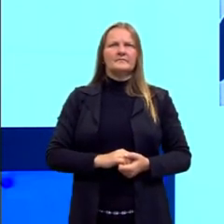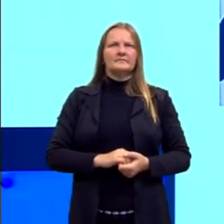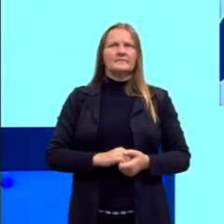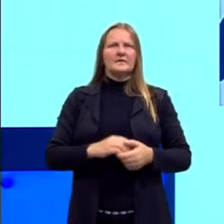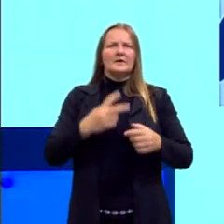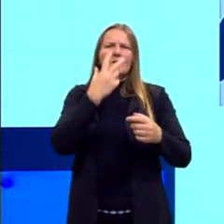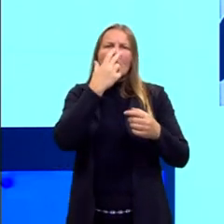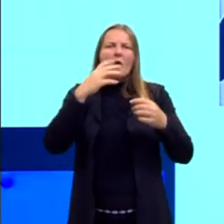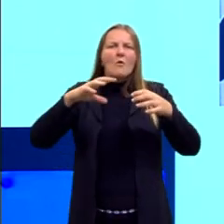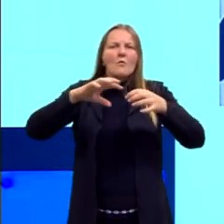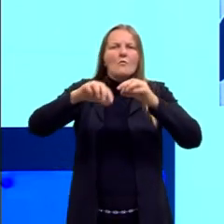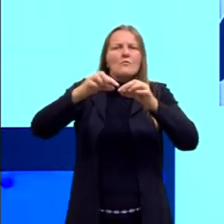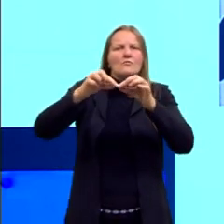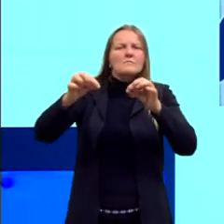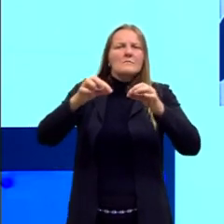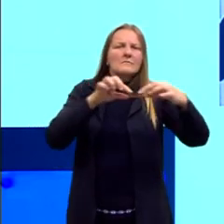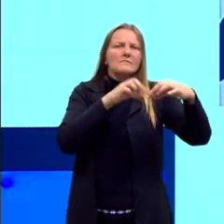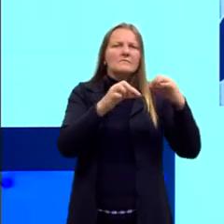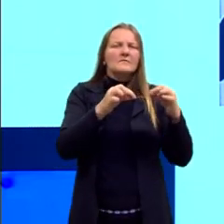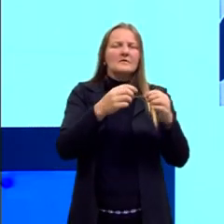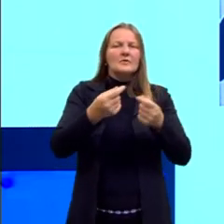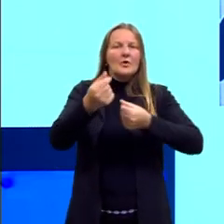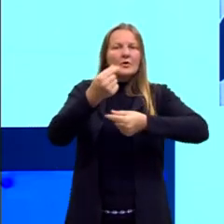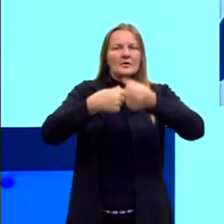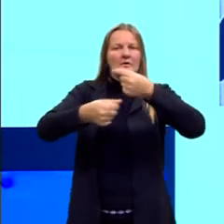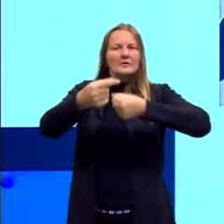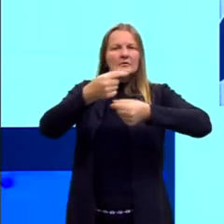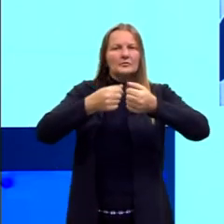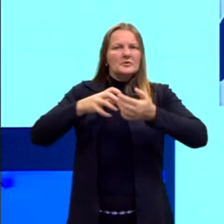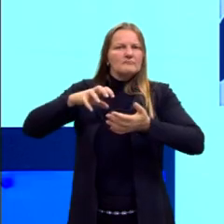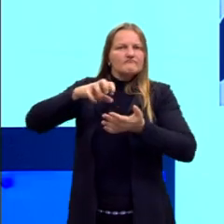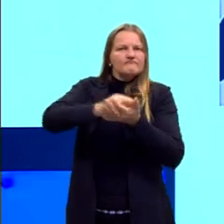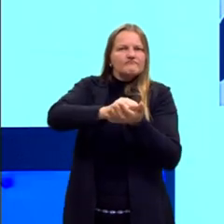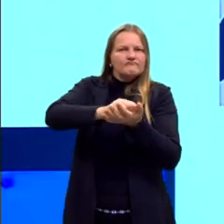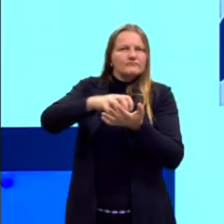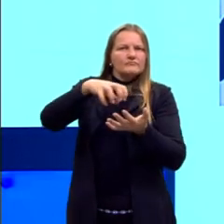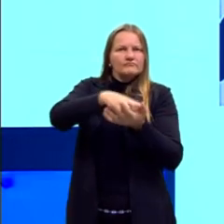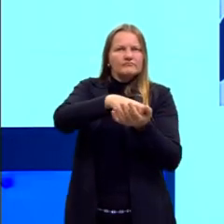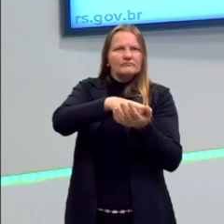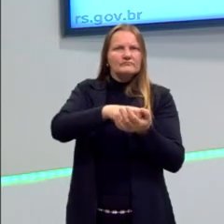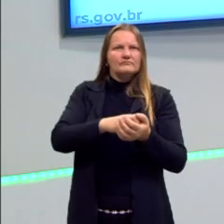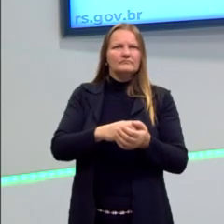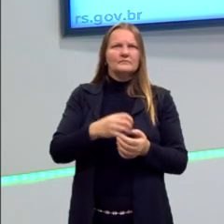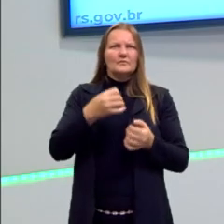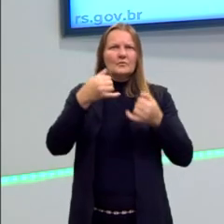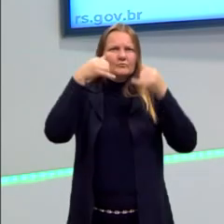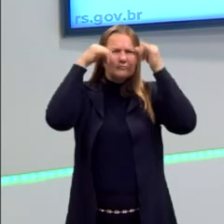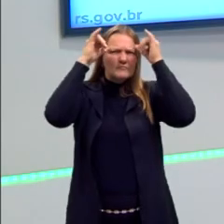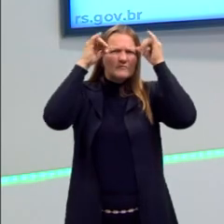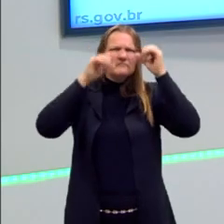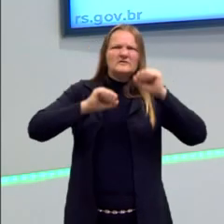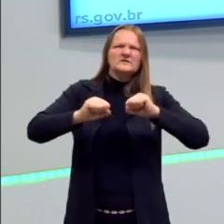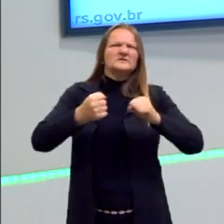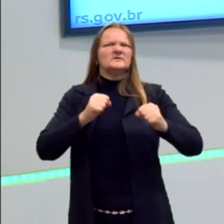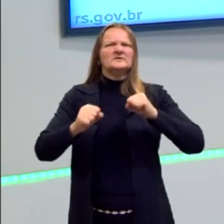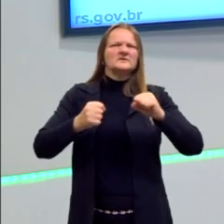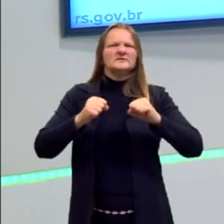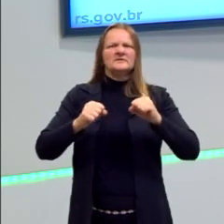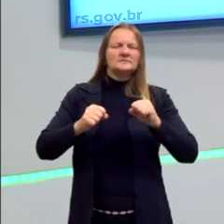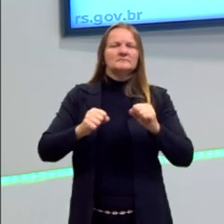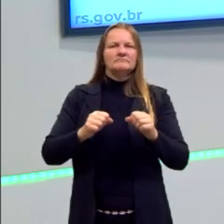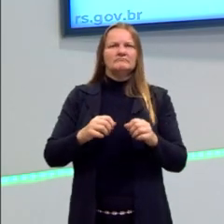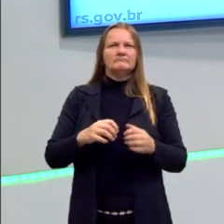amarras seriam a economia dominando esse touro indomável. Então, através da globalização,